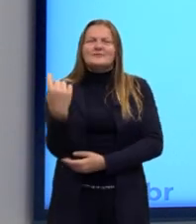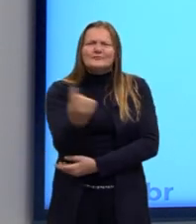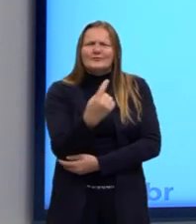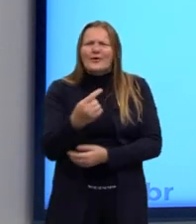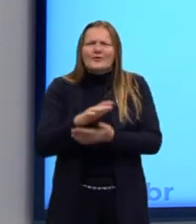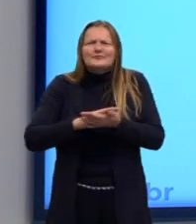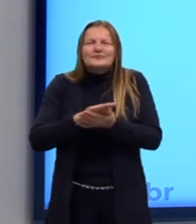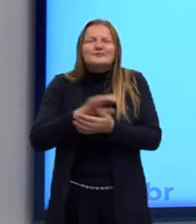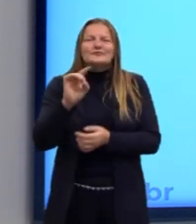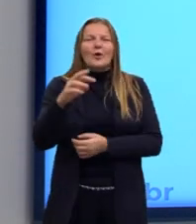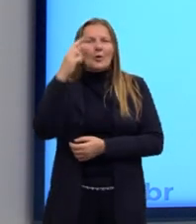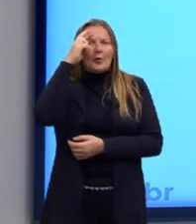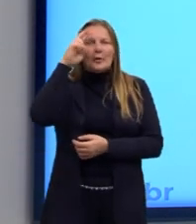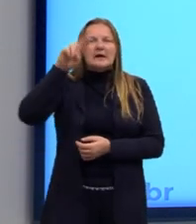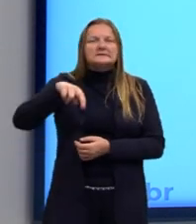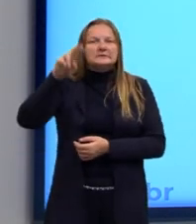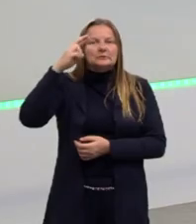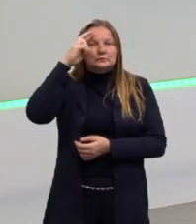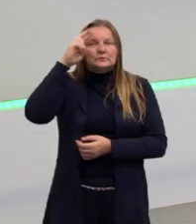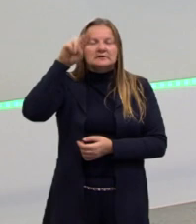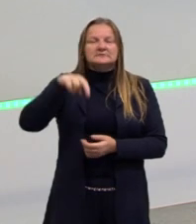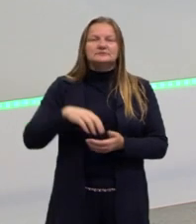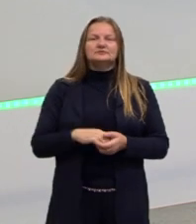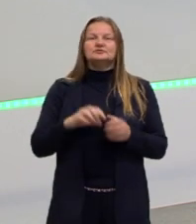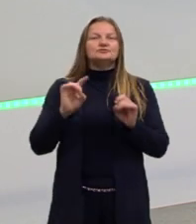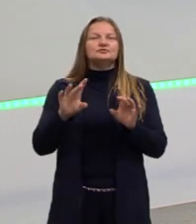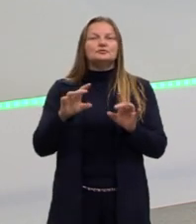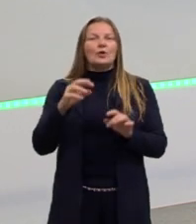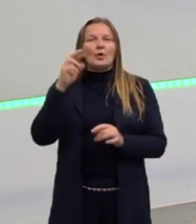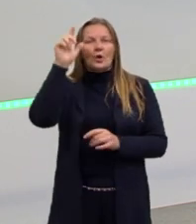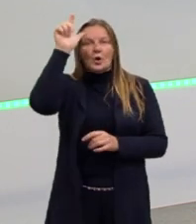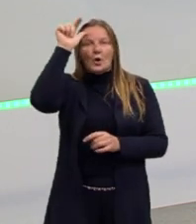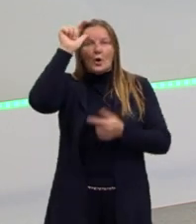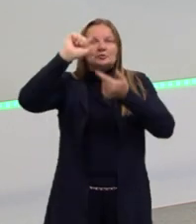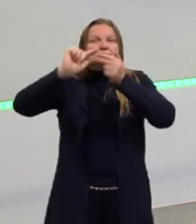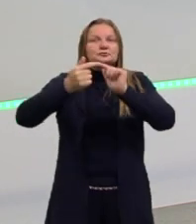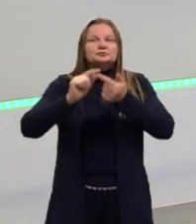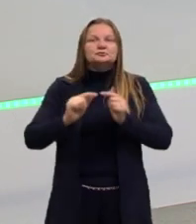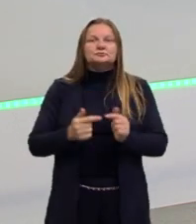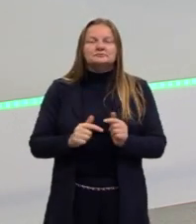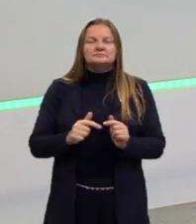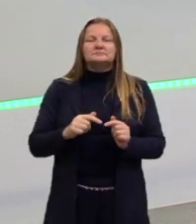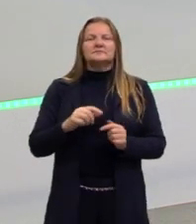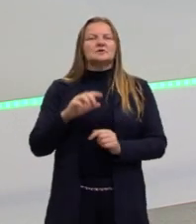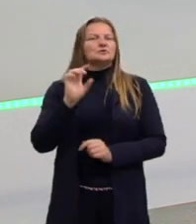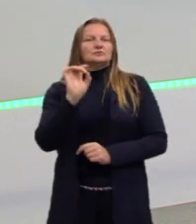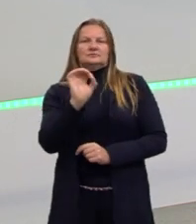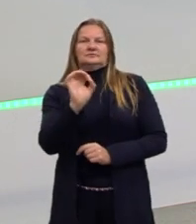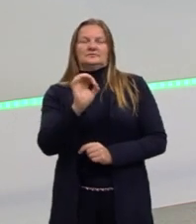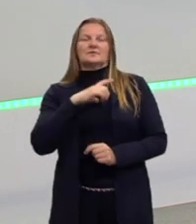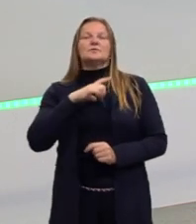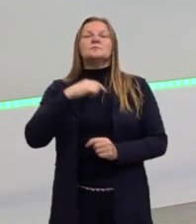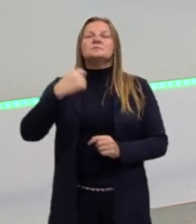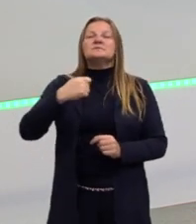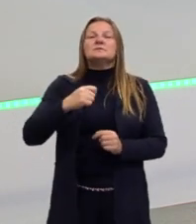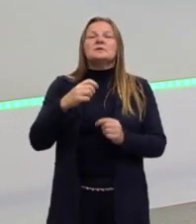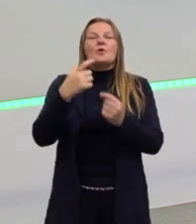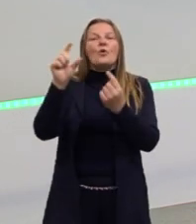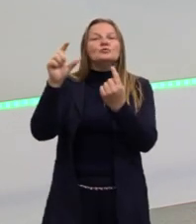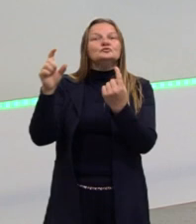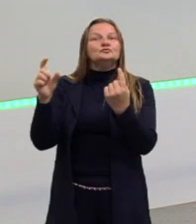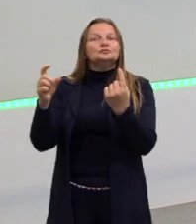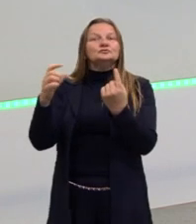somos apenas racionais, nós não somos apenas seres lógicos, apenas logos. Nós precisamos de outros